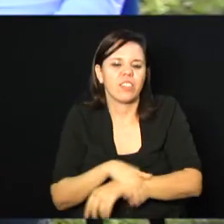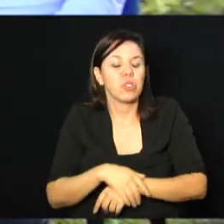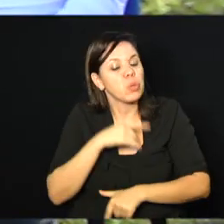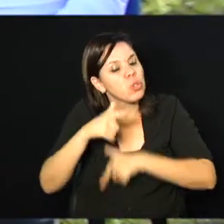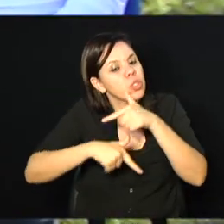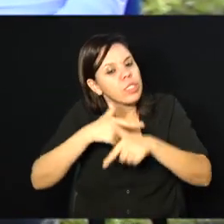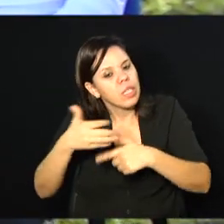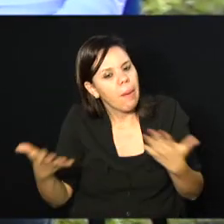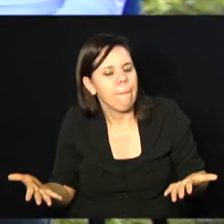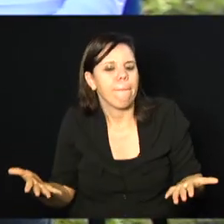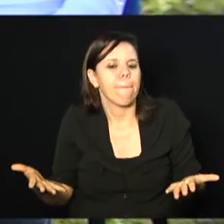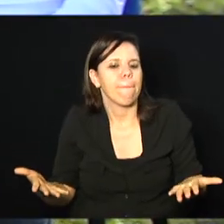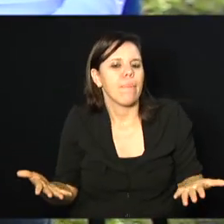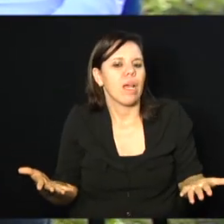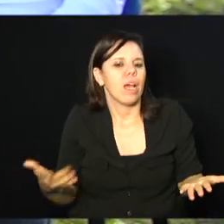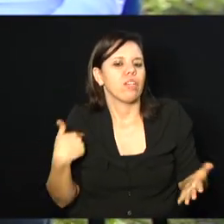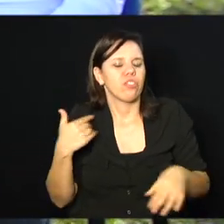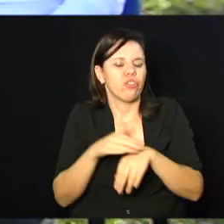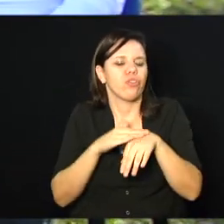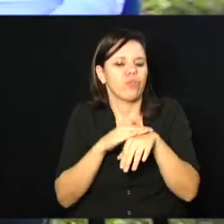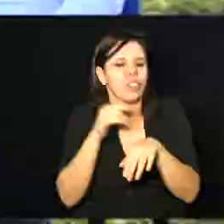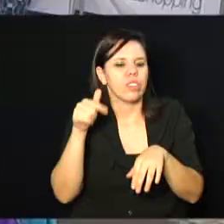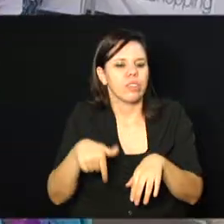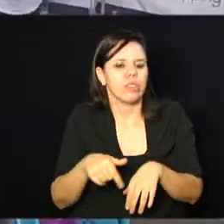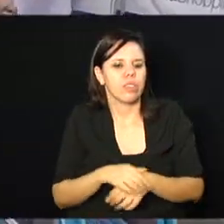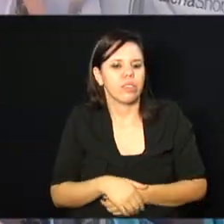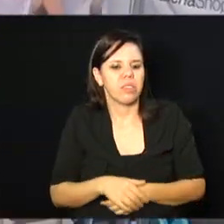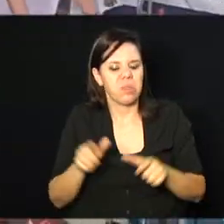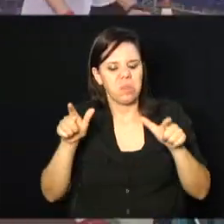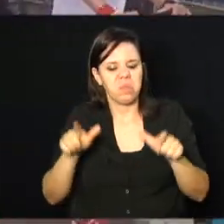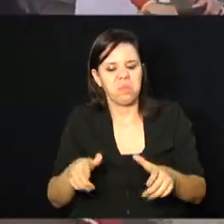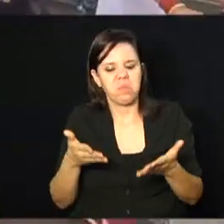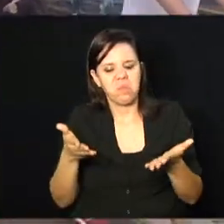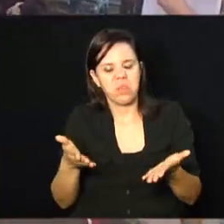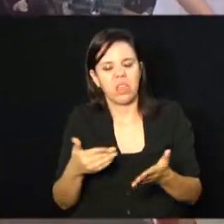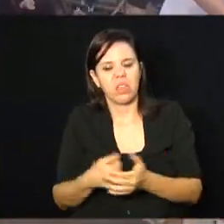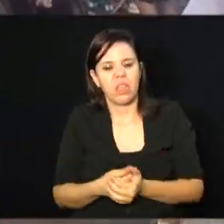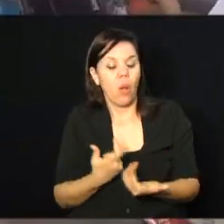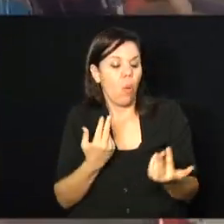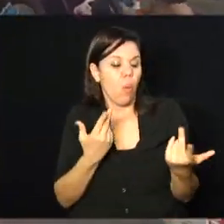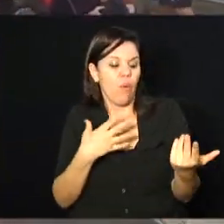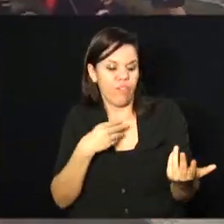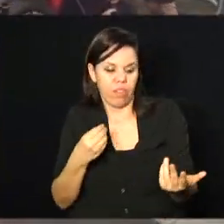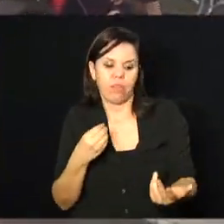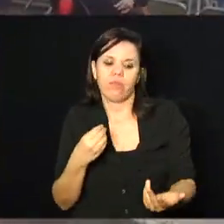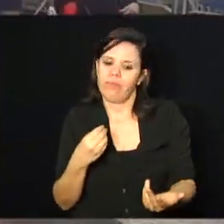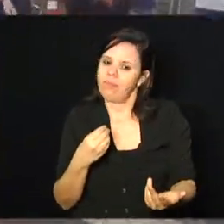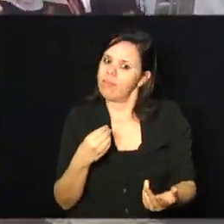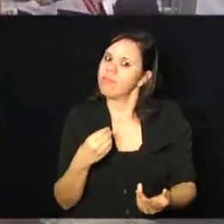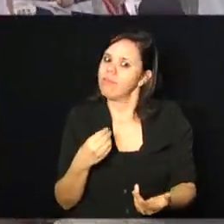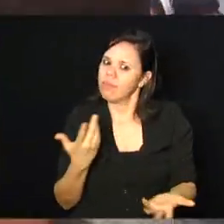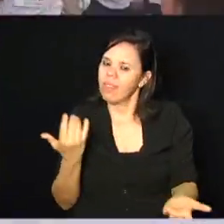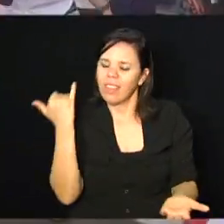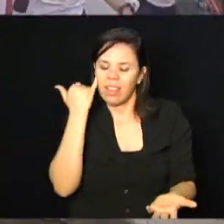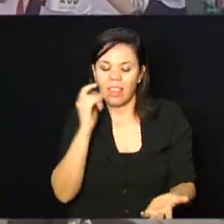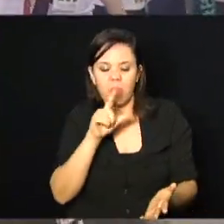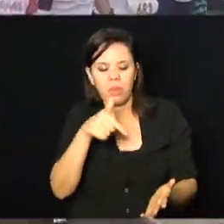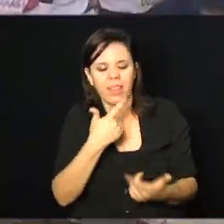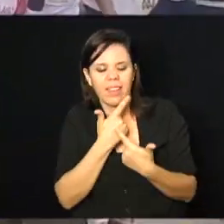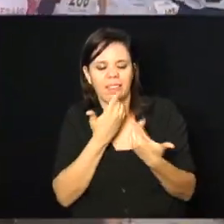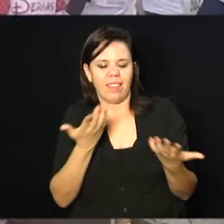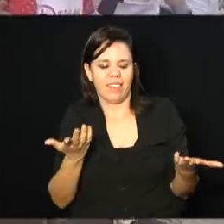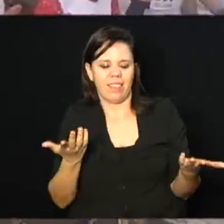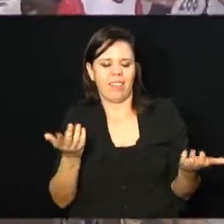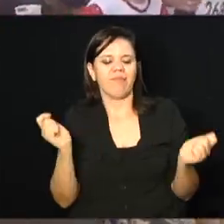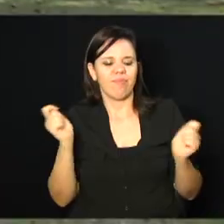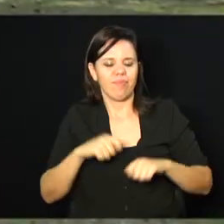esse trabalho que se dá, que a gente conversou aqui, é ali. É como você ter um filho, dar um trabalho. Mas, quando ele dá um sorriso, você